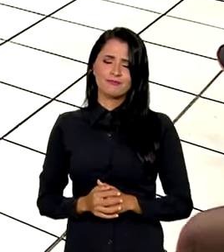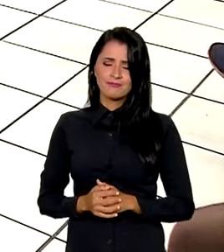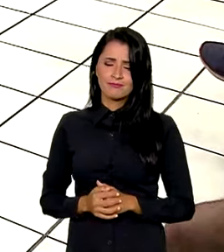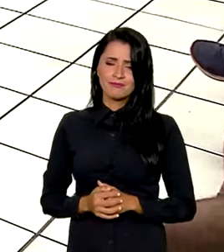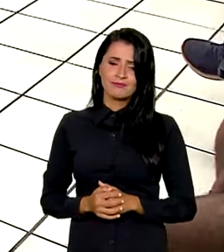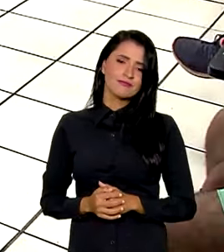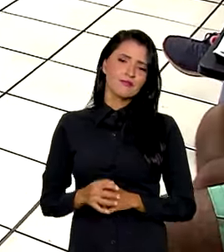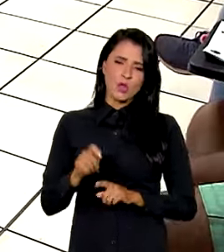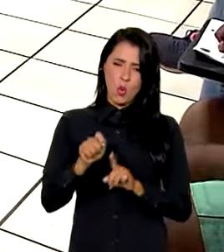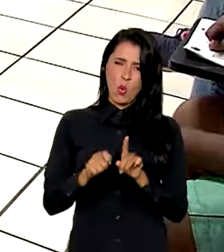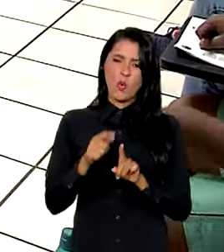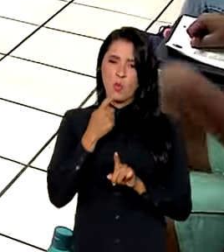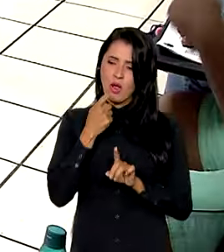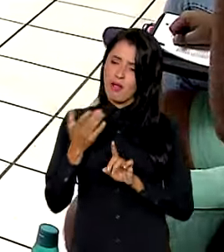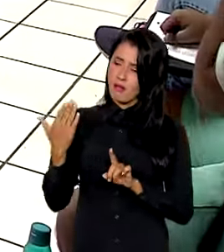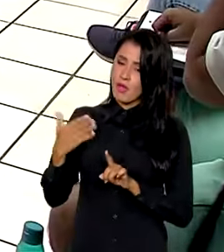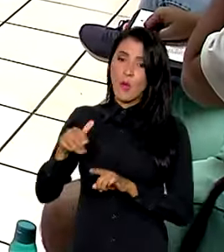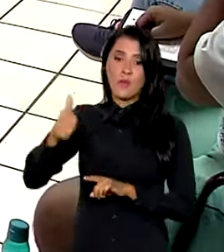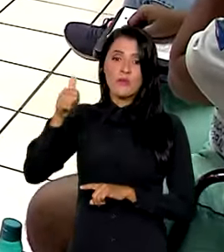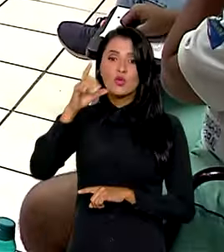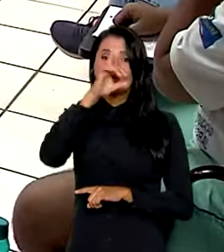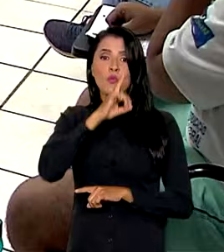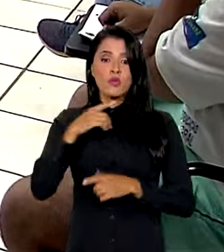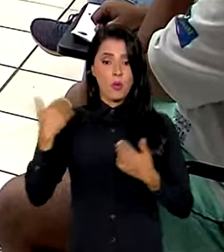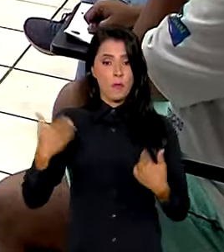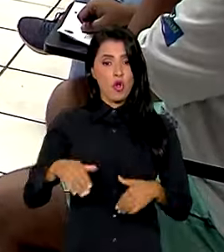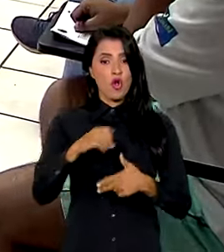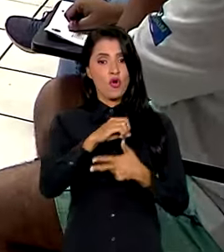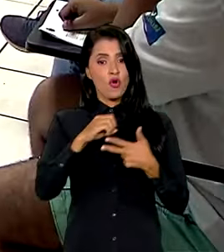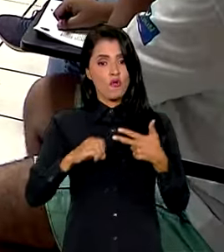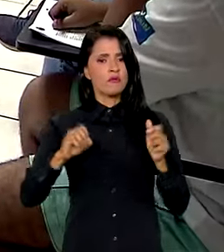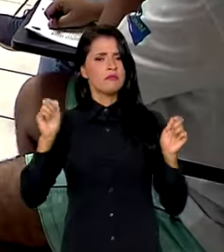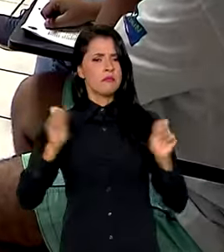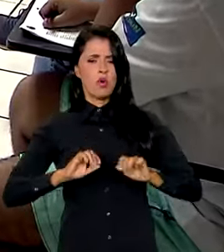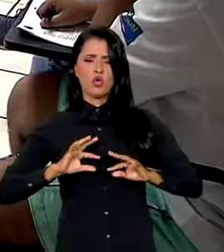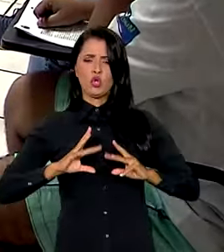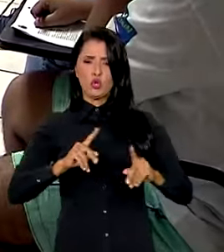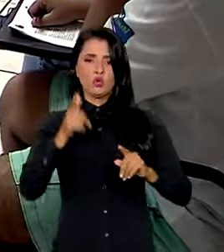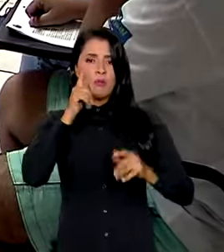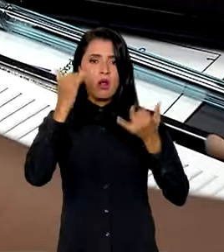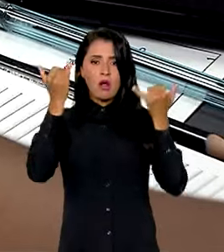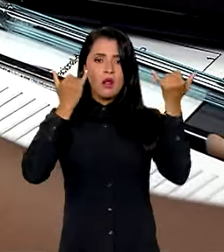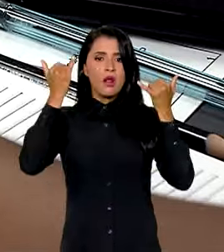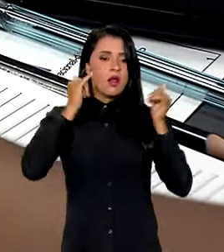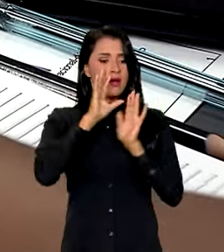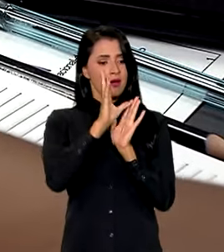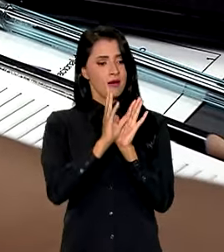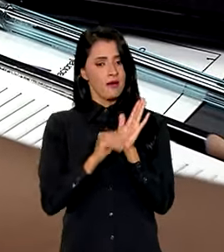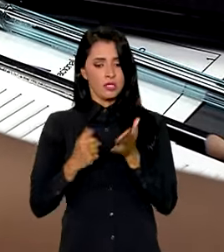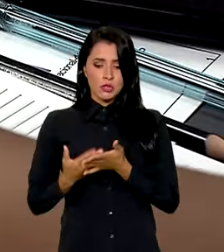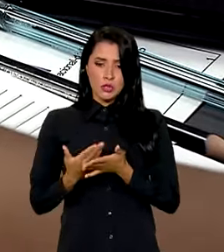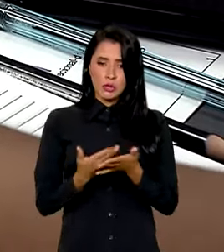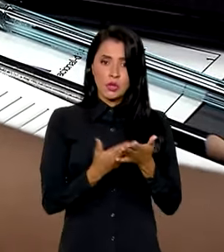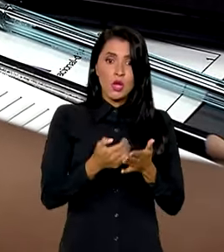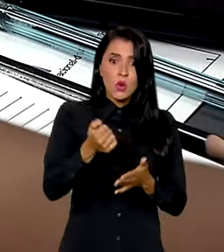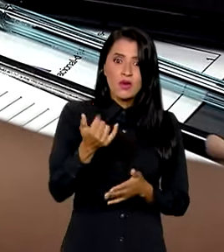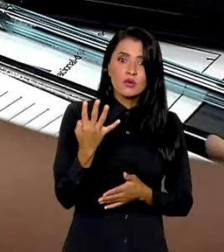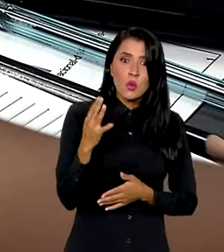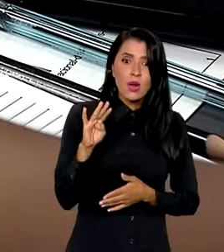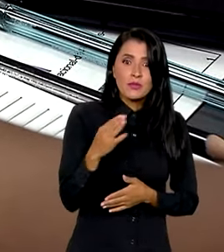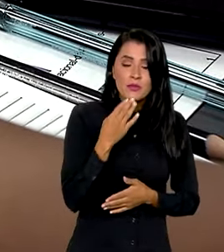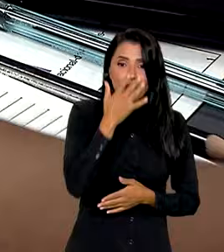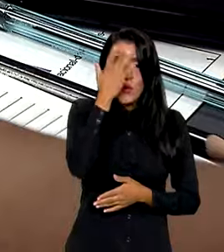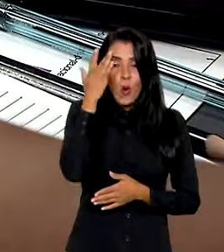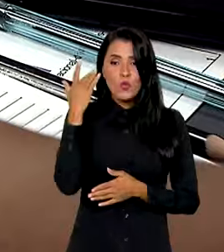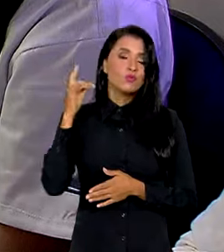Há menos de um mês do primeiro domingo de provas do Enem, vale tudo para absorver o conteúdo. Com quase 4 milhões de